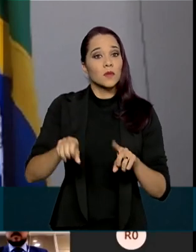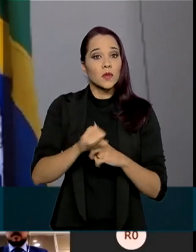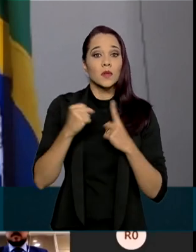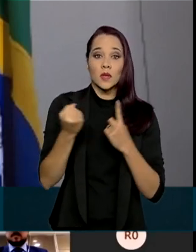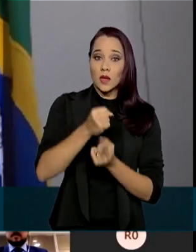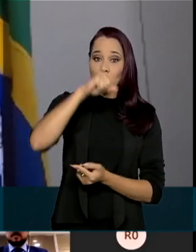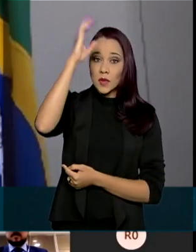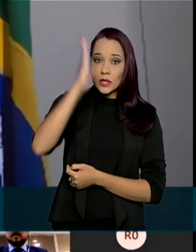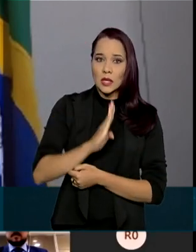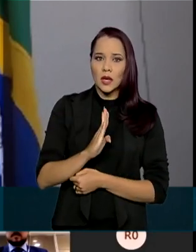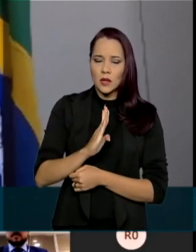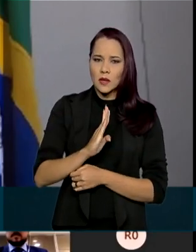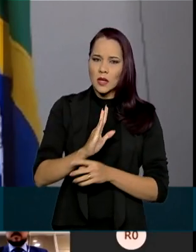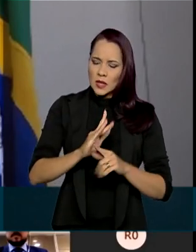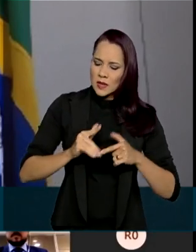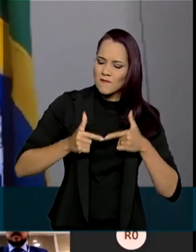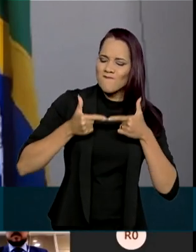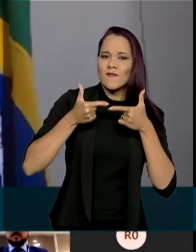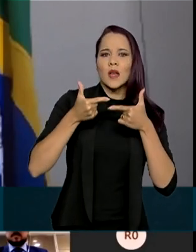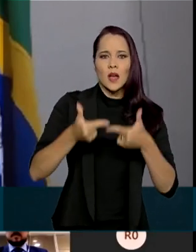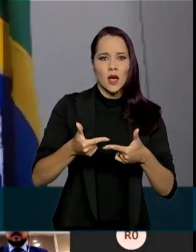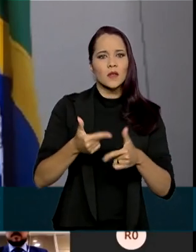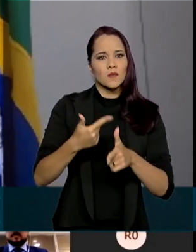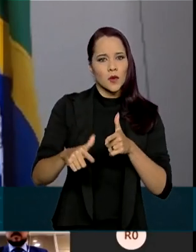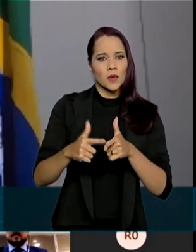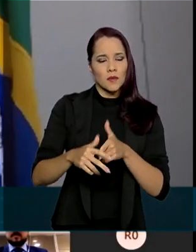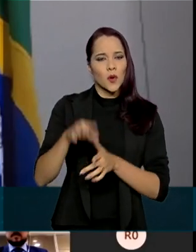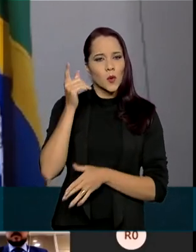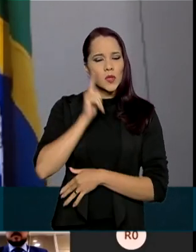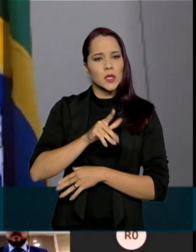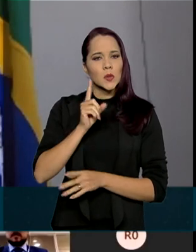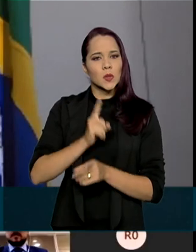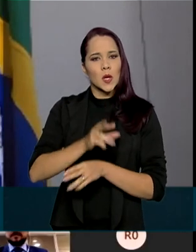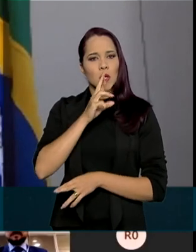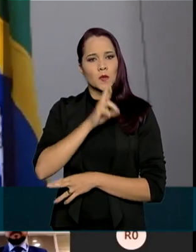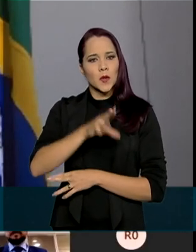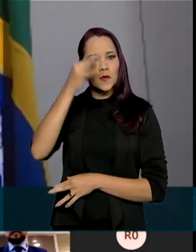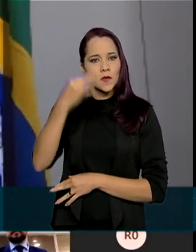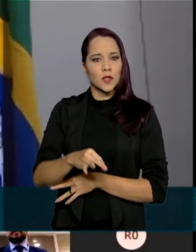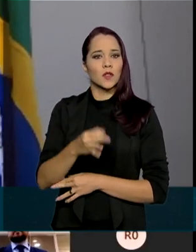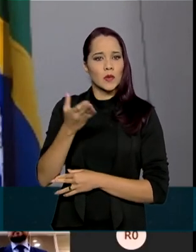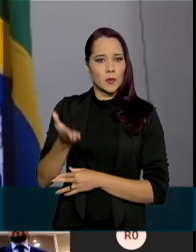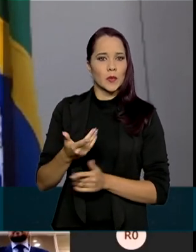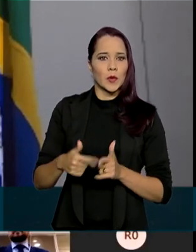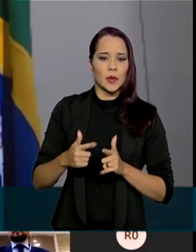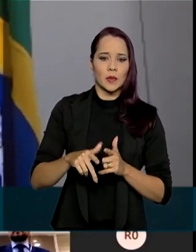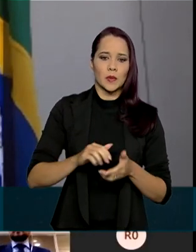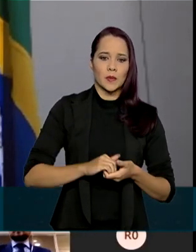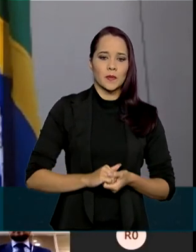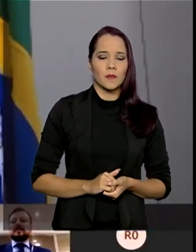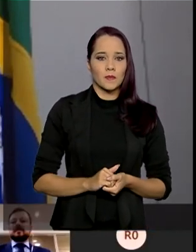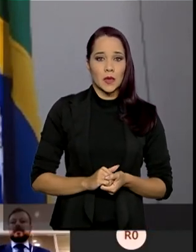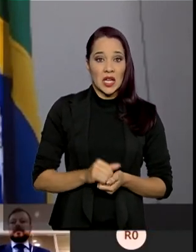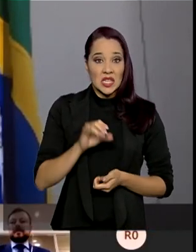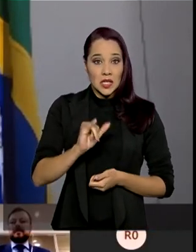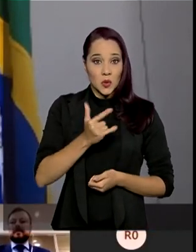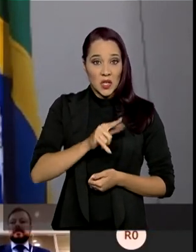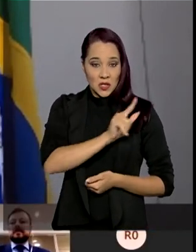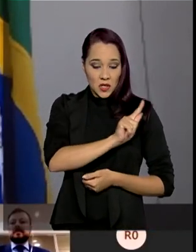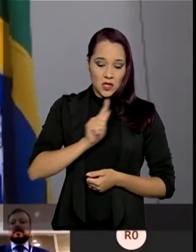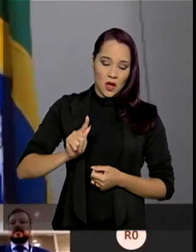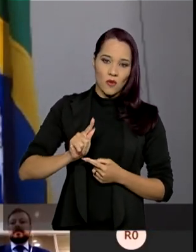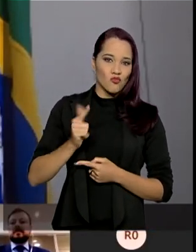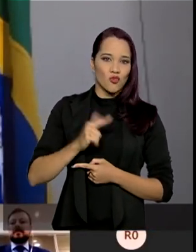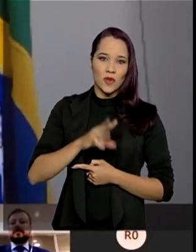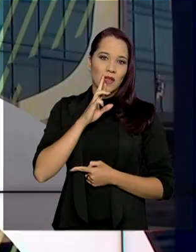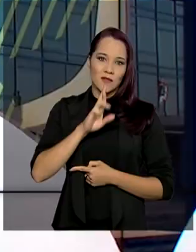brasileira encare esse problema de frente e dê uma solução definitiva para ele. Sem gestão, não